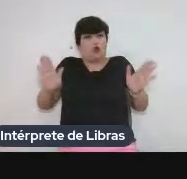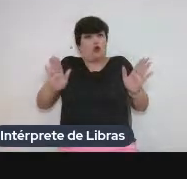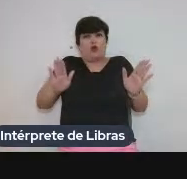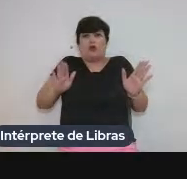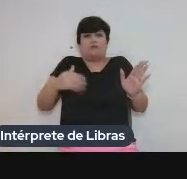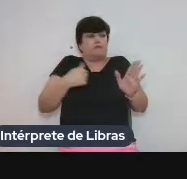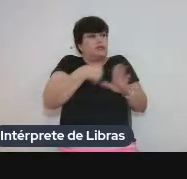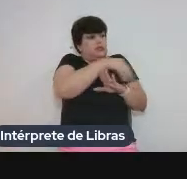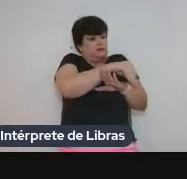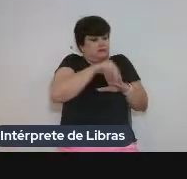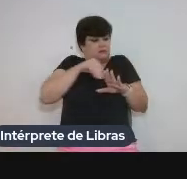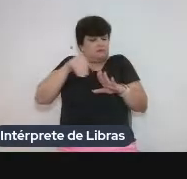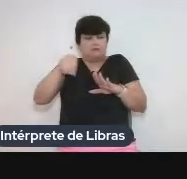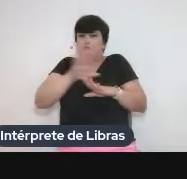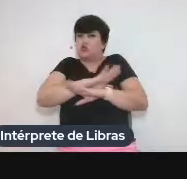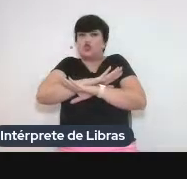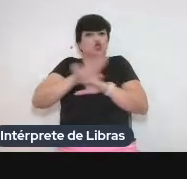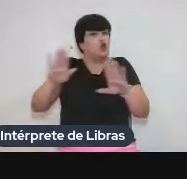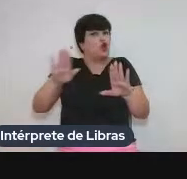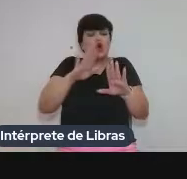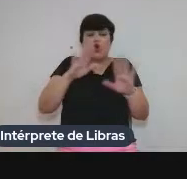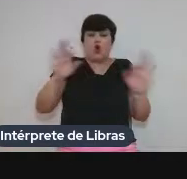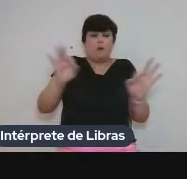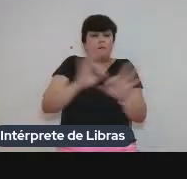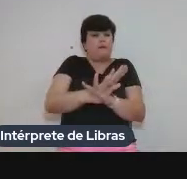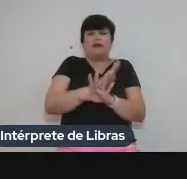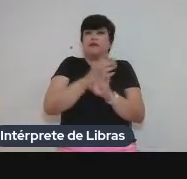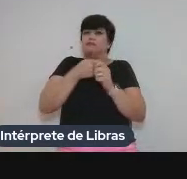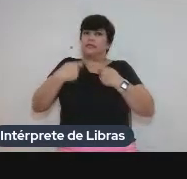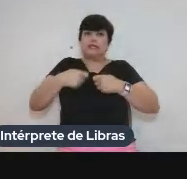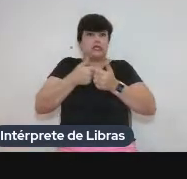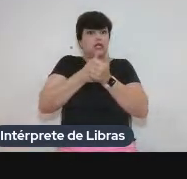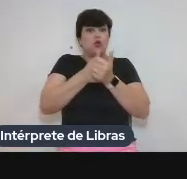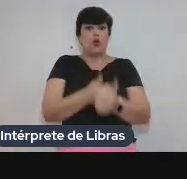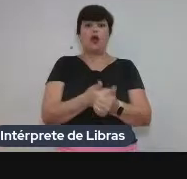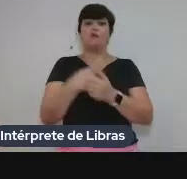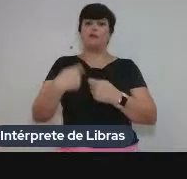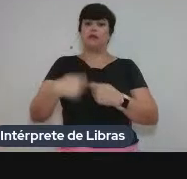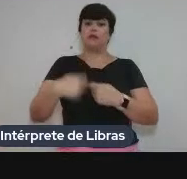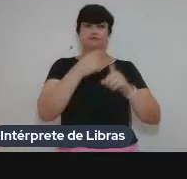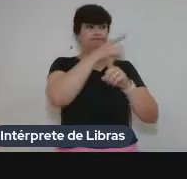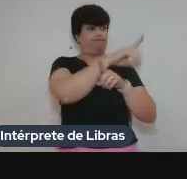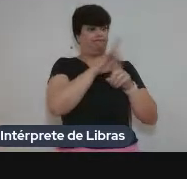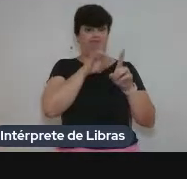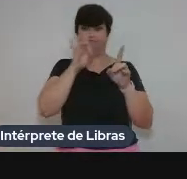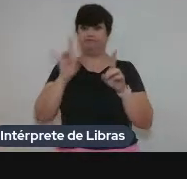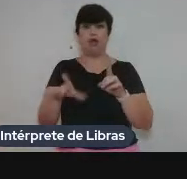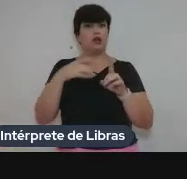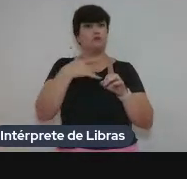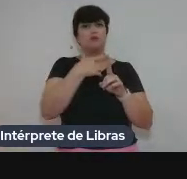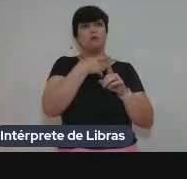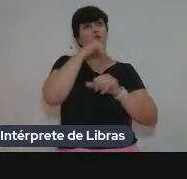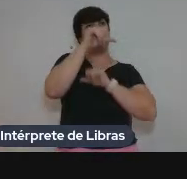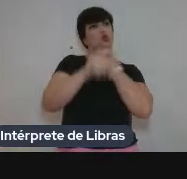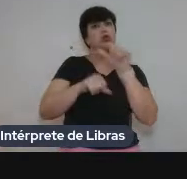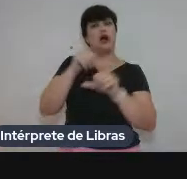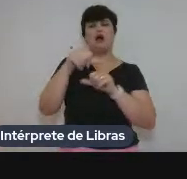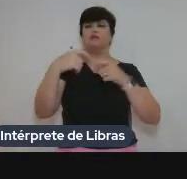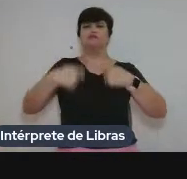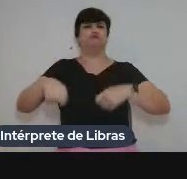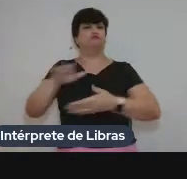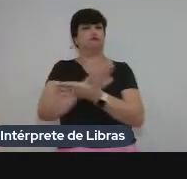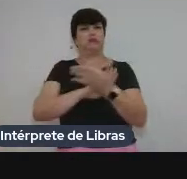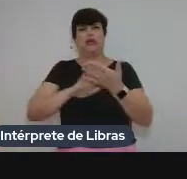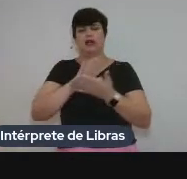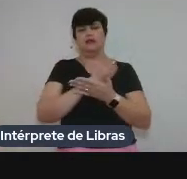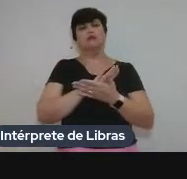tem que ser, ela tem que ser de forma completa e precisa. Tem que chegar do outro lado, identificamente. Então, preliminamente, esses